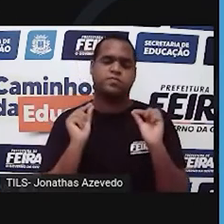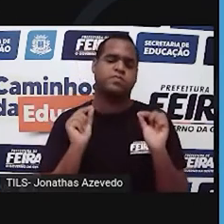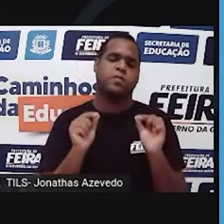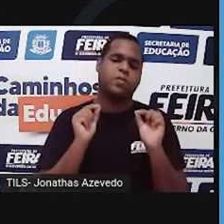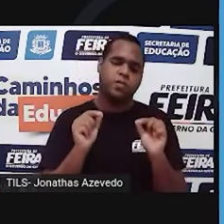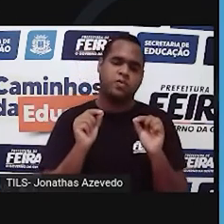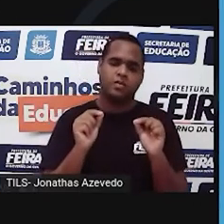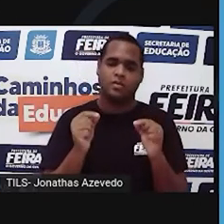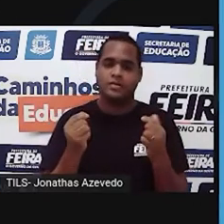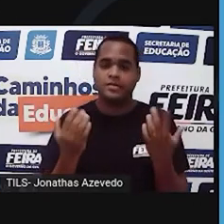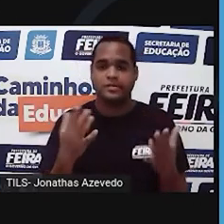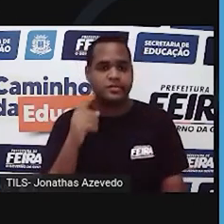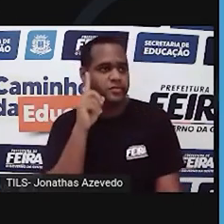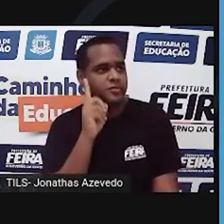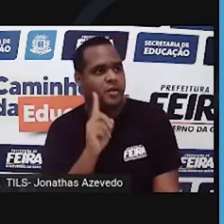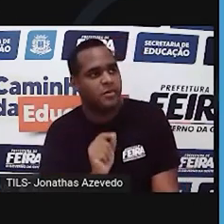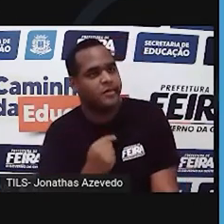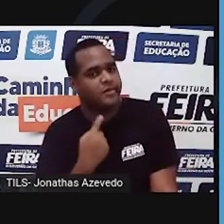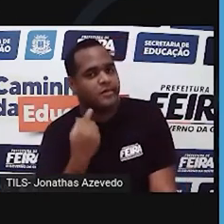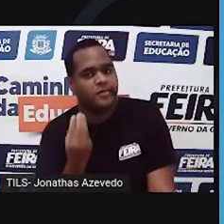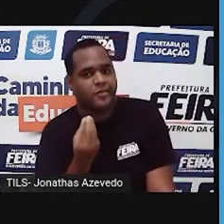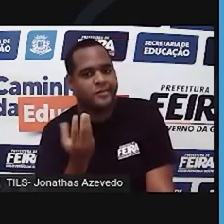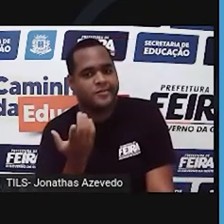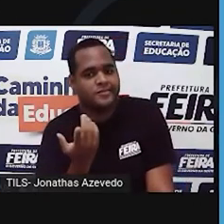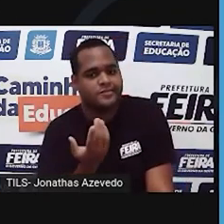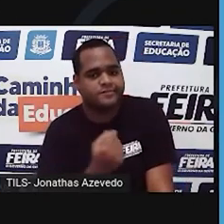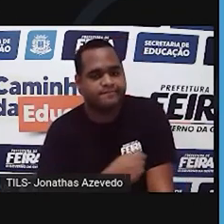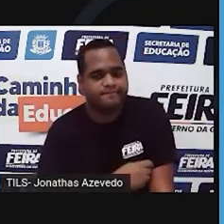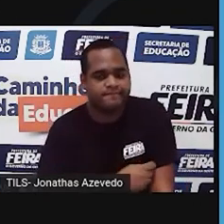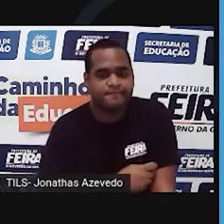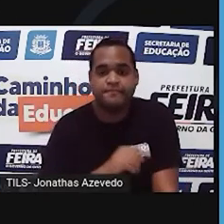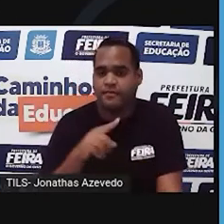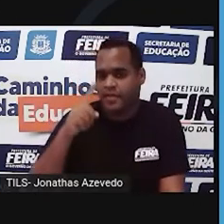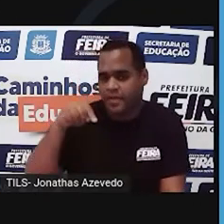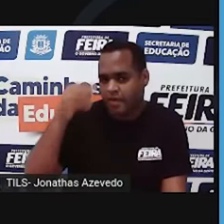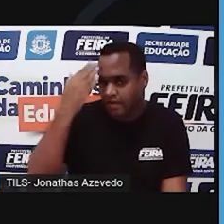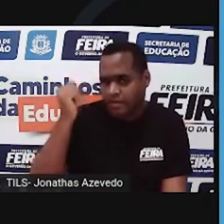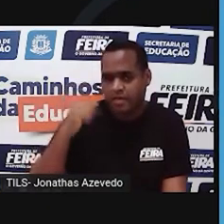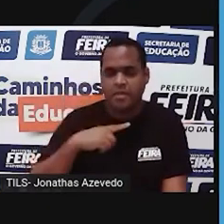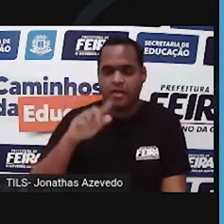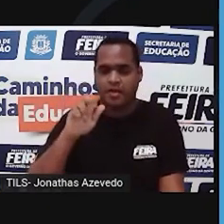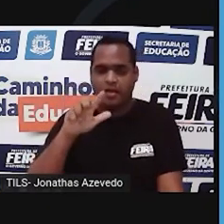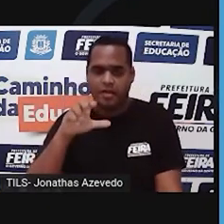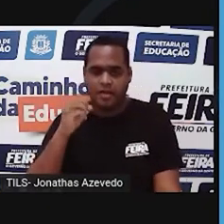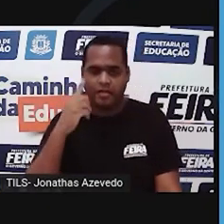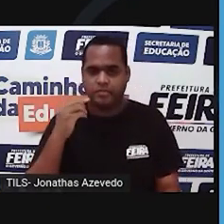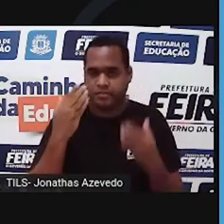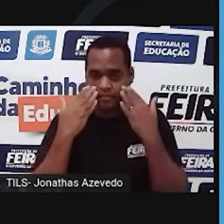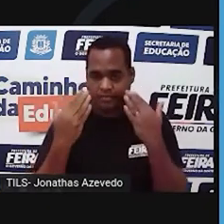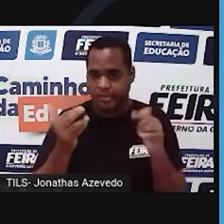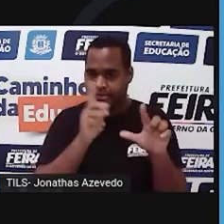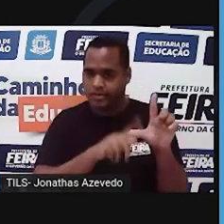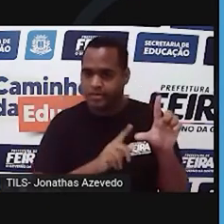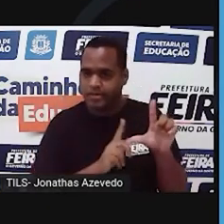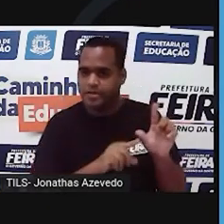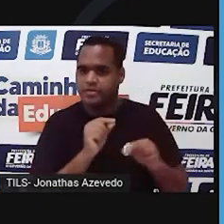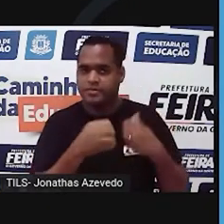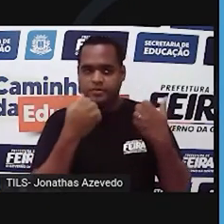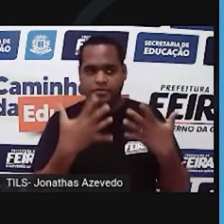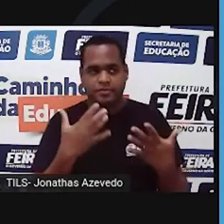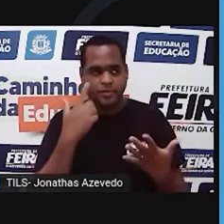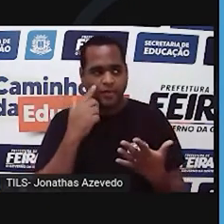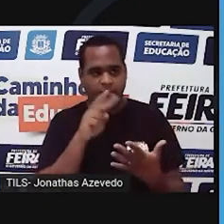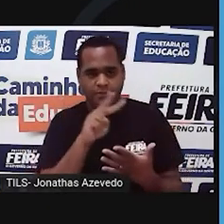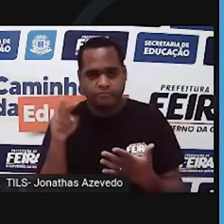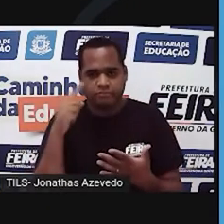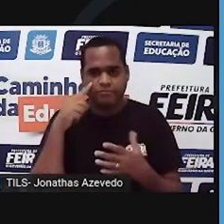Geralmente é aquele que você não quer que se manifeste. Brincadeira. A gente já sabe que os alelos são representados por letras, né? E acho que vocês já viram muito por aí.